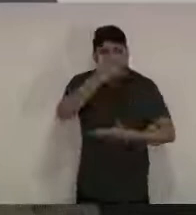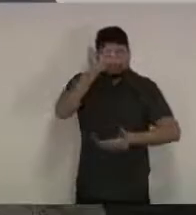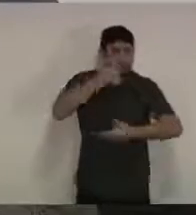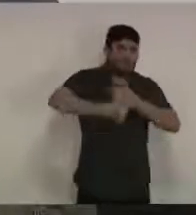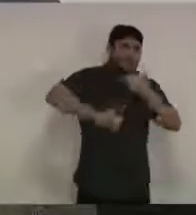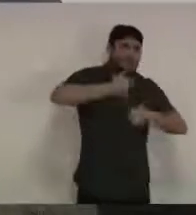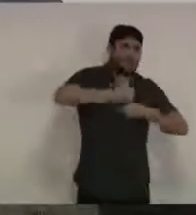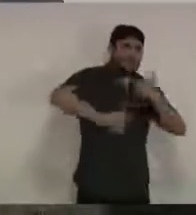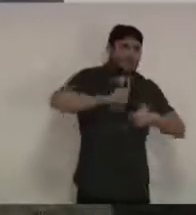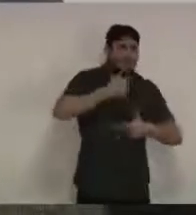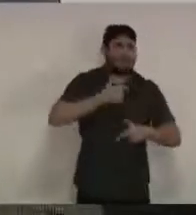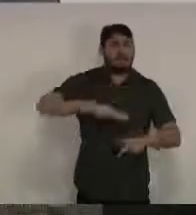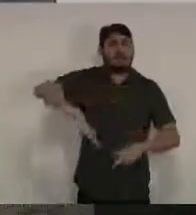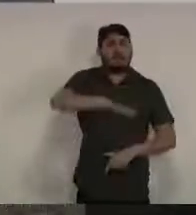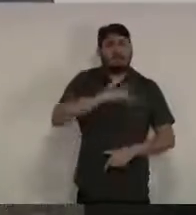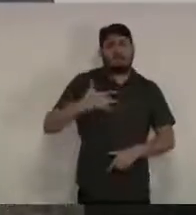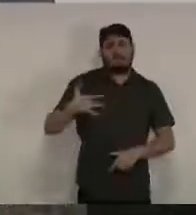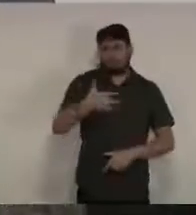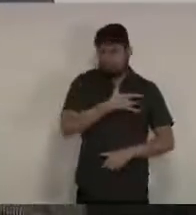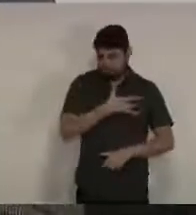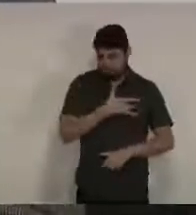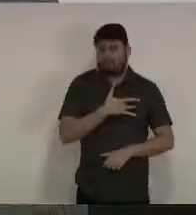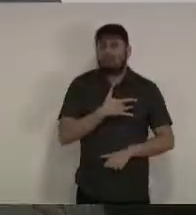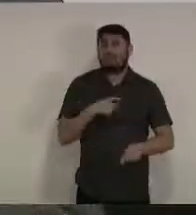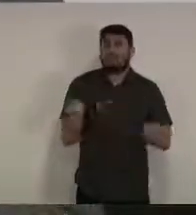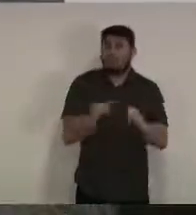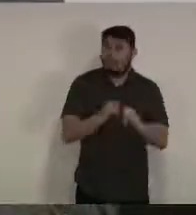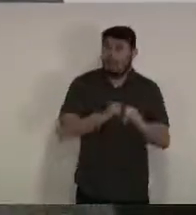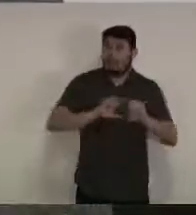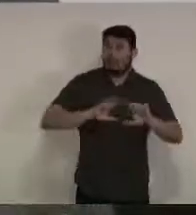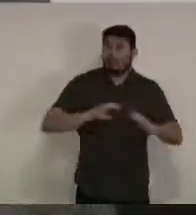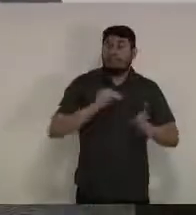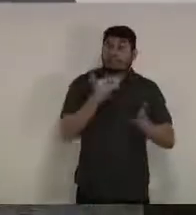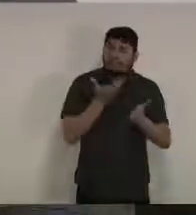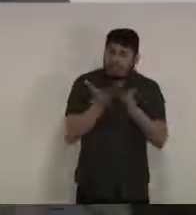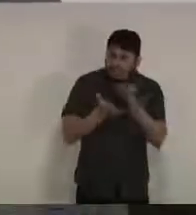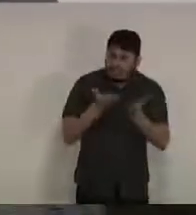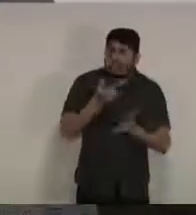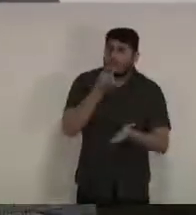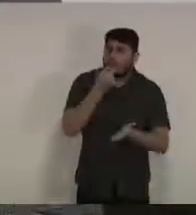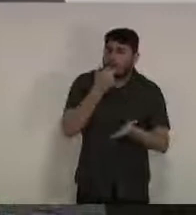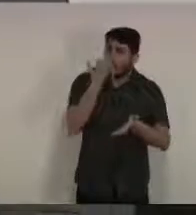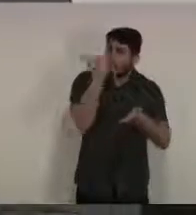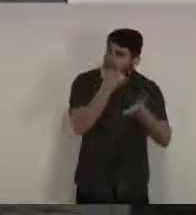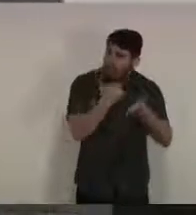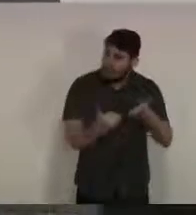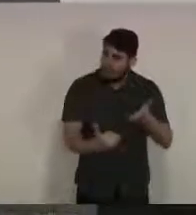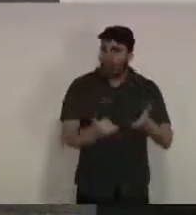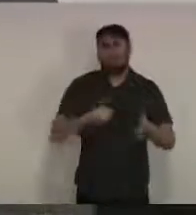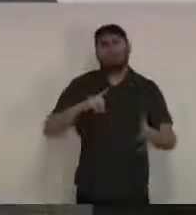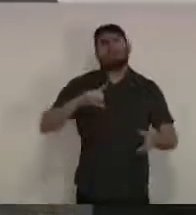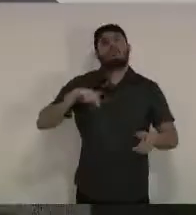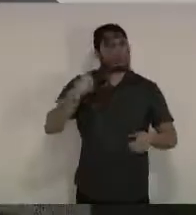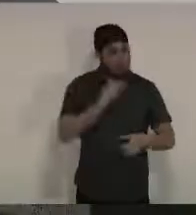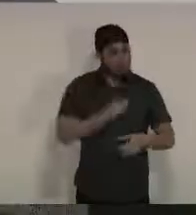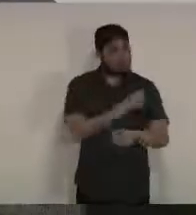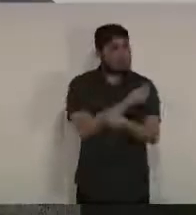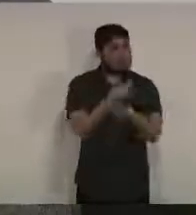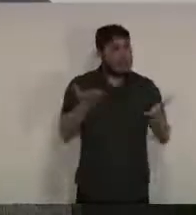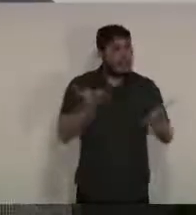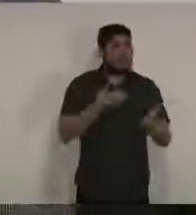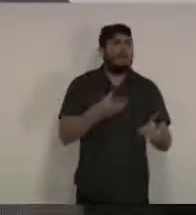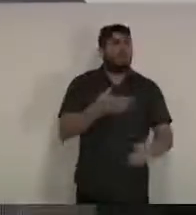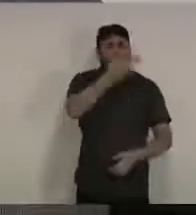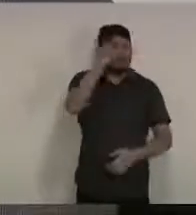e todo o tratamento prescrito pelos nossos médicos dentro dos itens preconizados nós ofertamos aos nossos